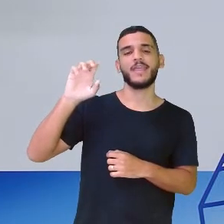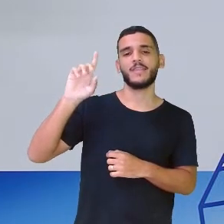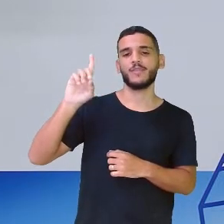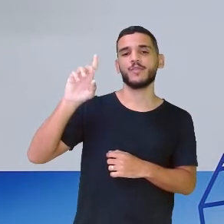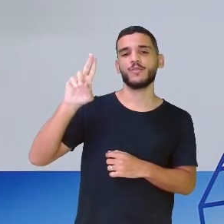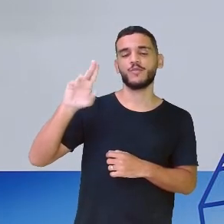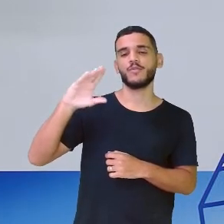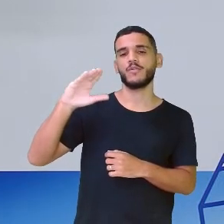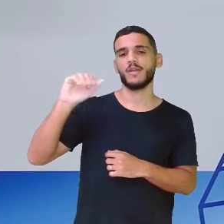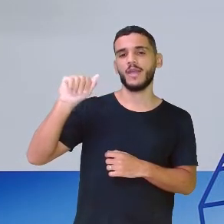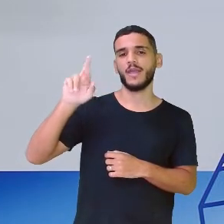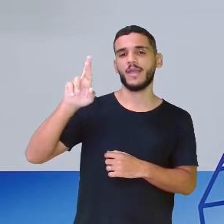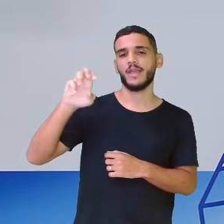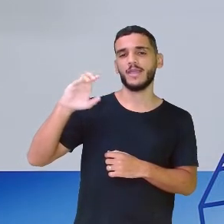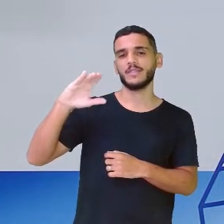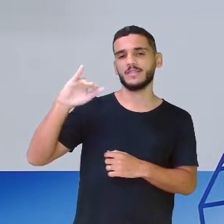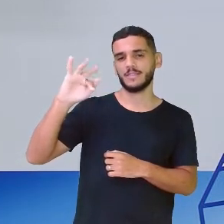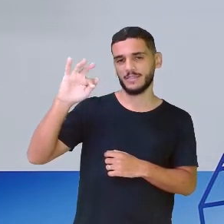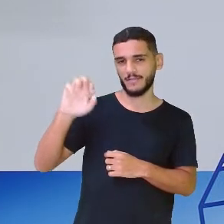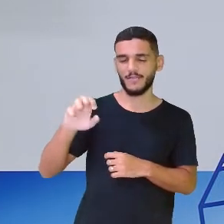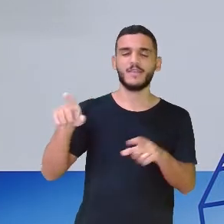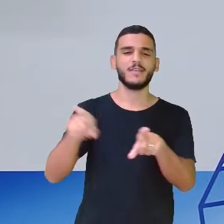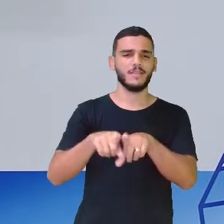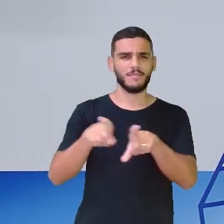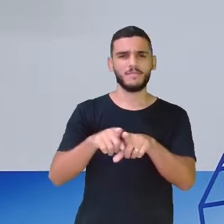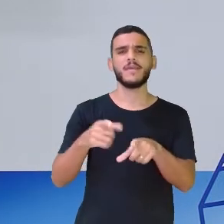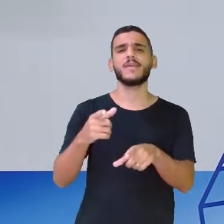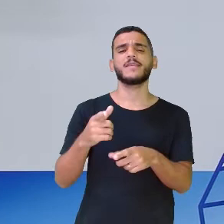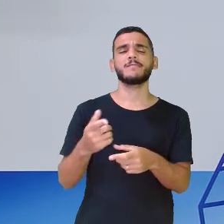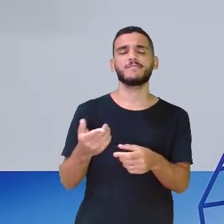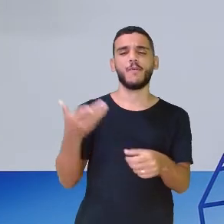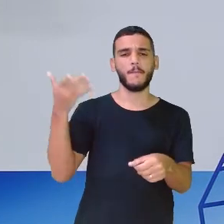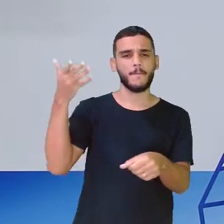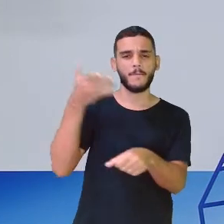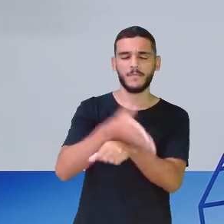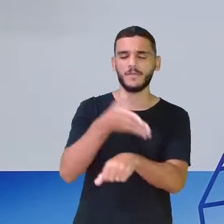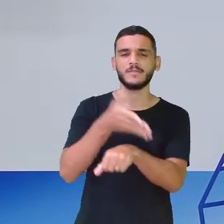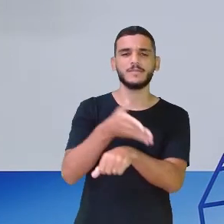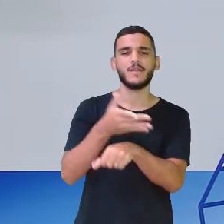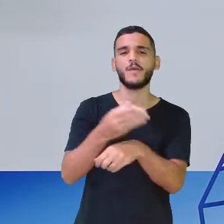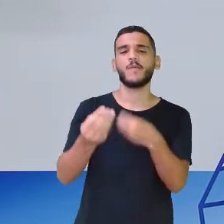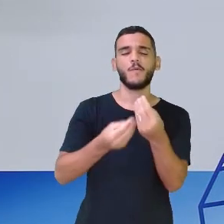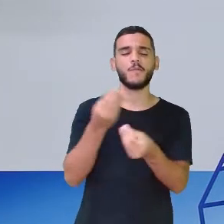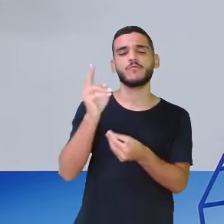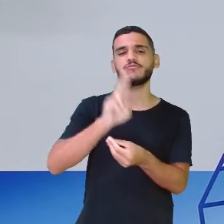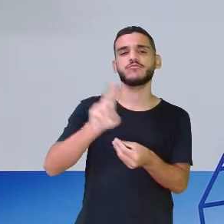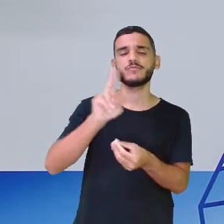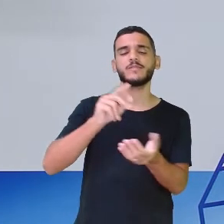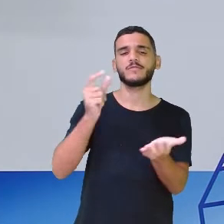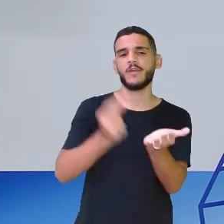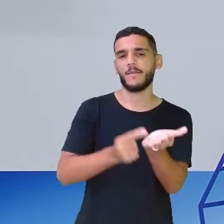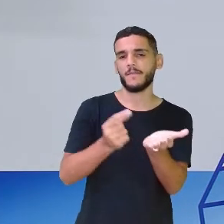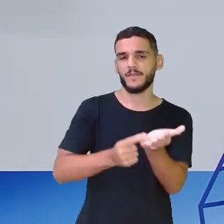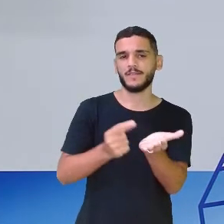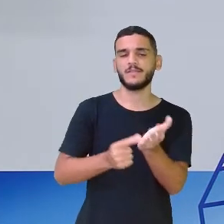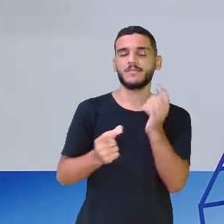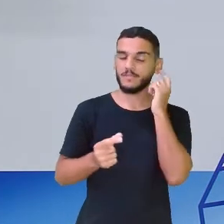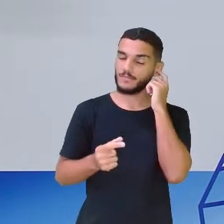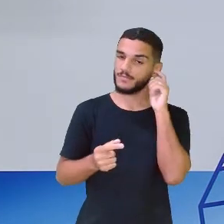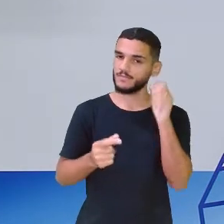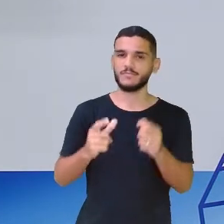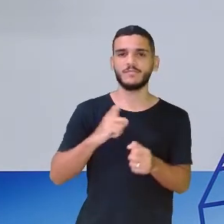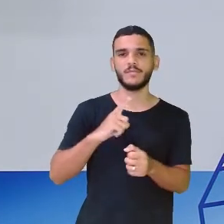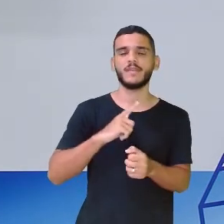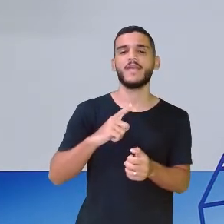E você também tem o aplicativo para acessar essas aulas, não é? A gente tem lá um repositório de aulas.